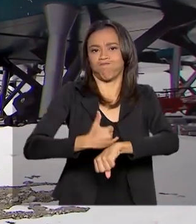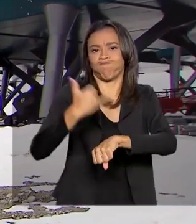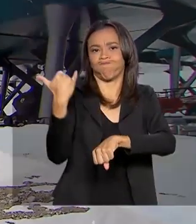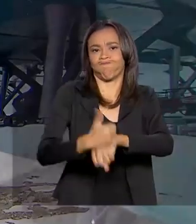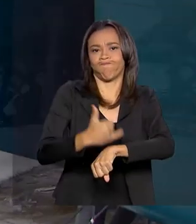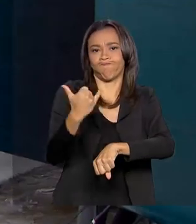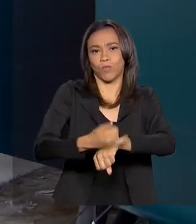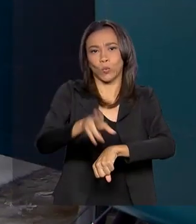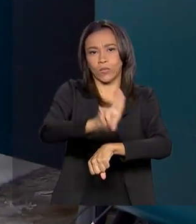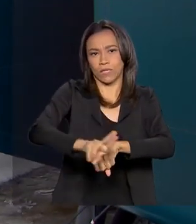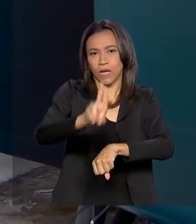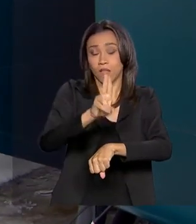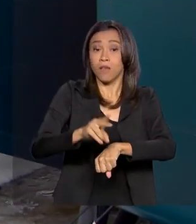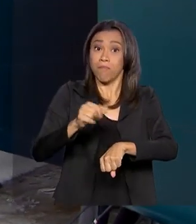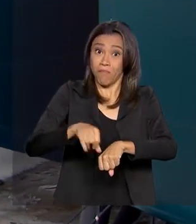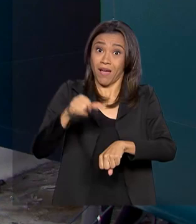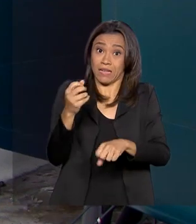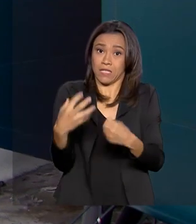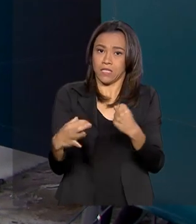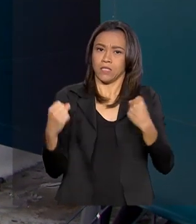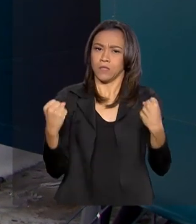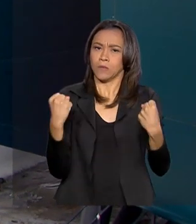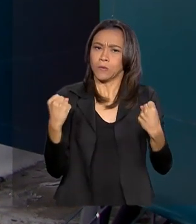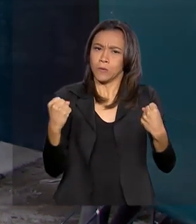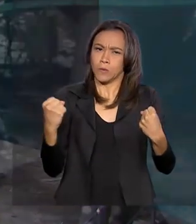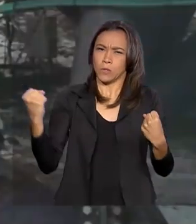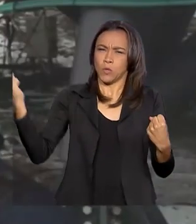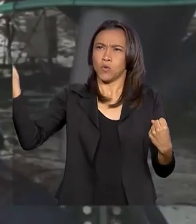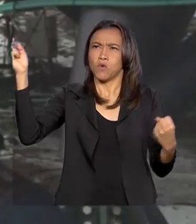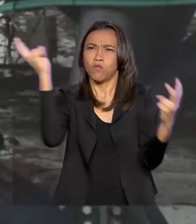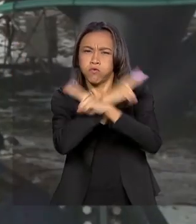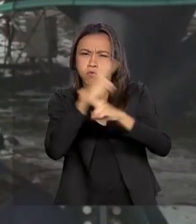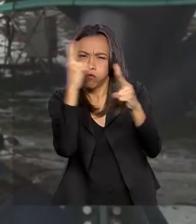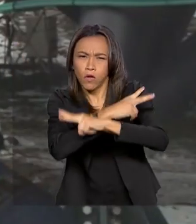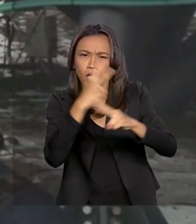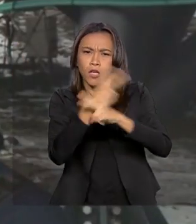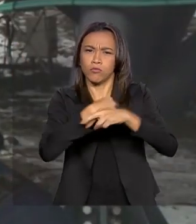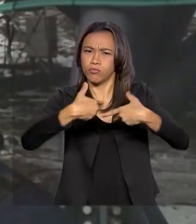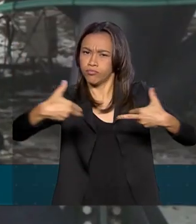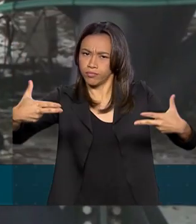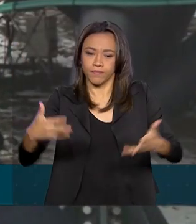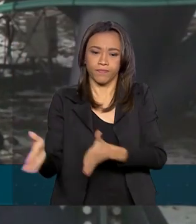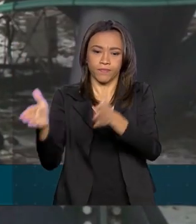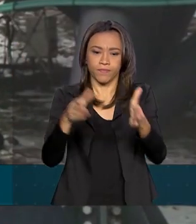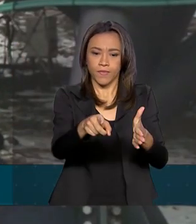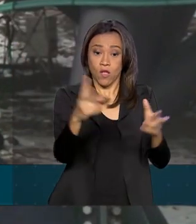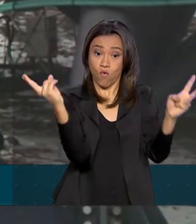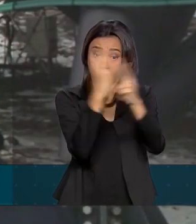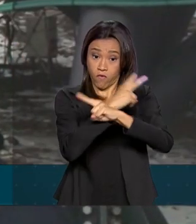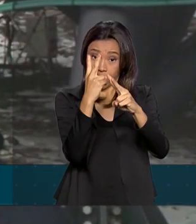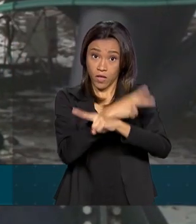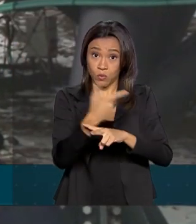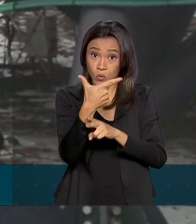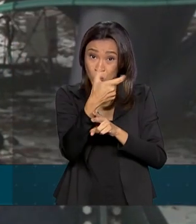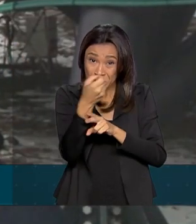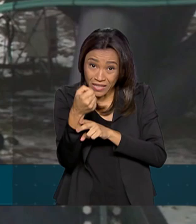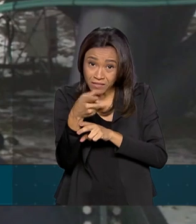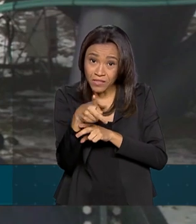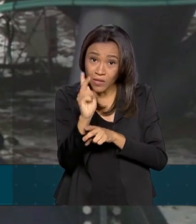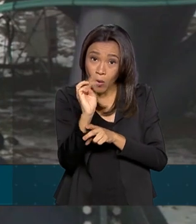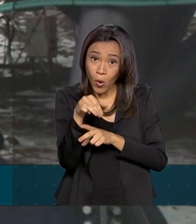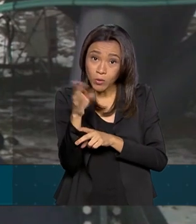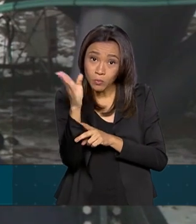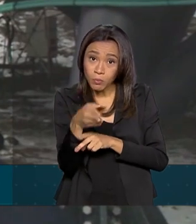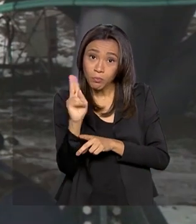resistir às condições adversas da Antártica. Os ventos fortes, que chegam até cerca de 200 quilômetros por hora,